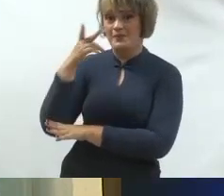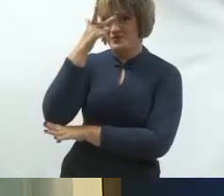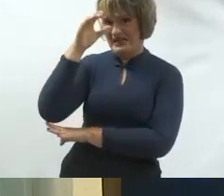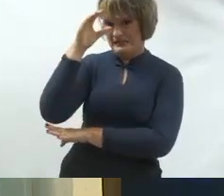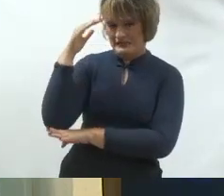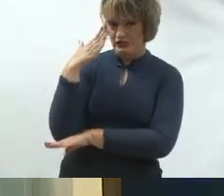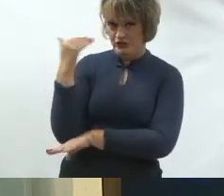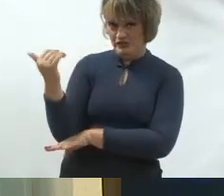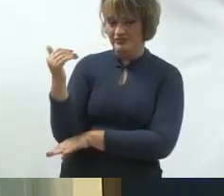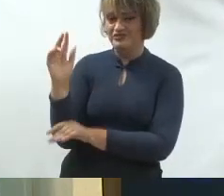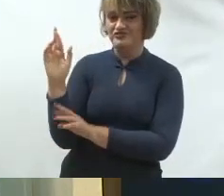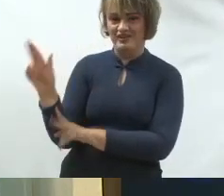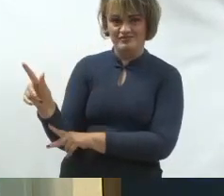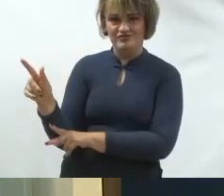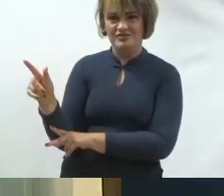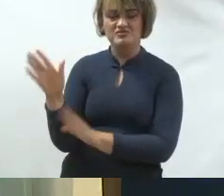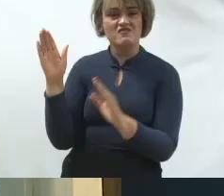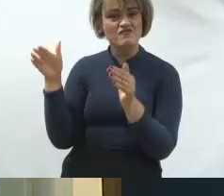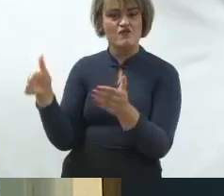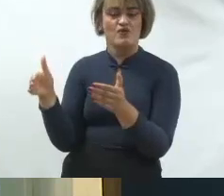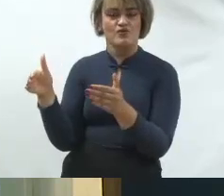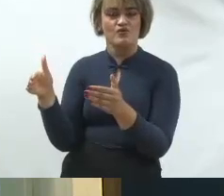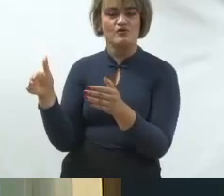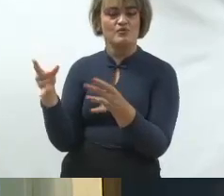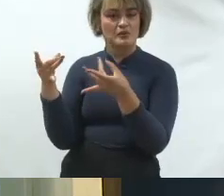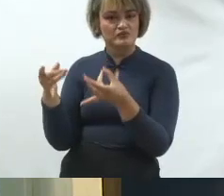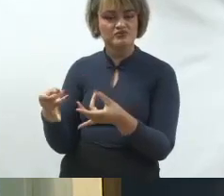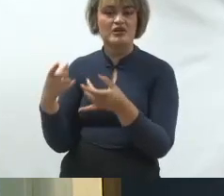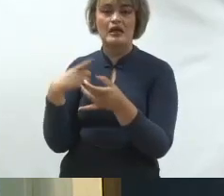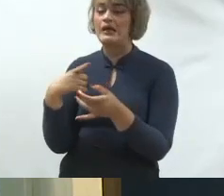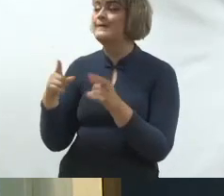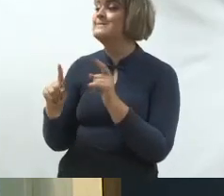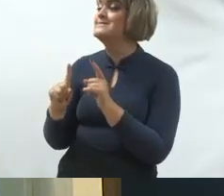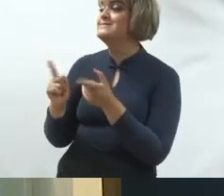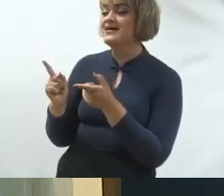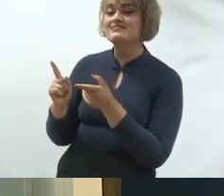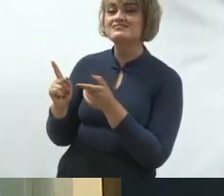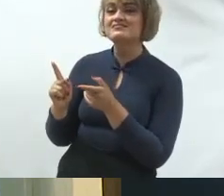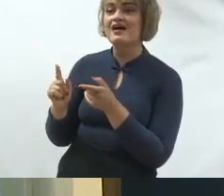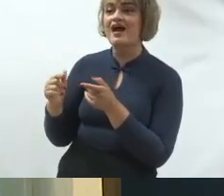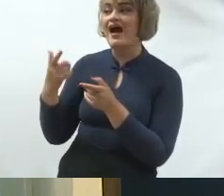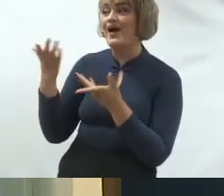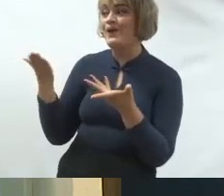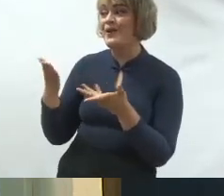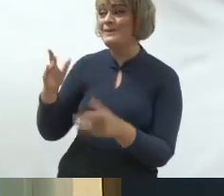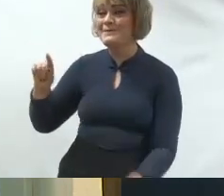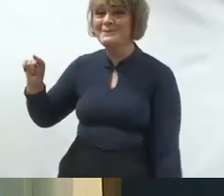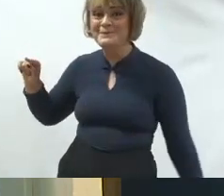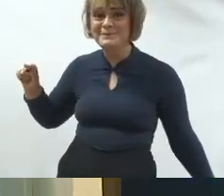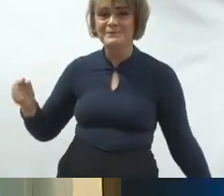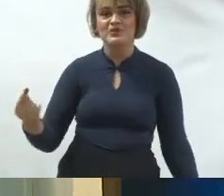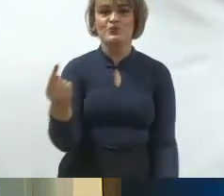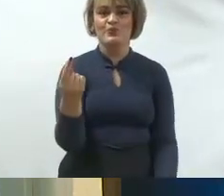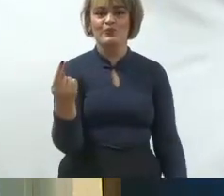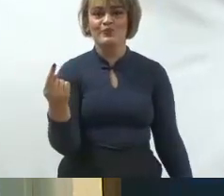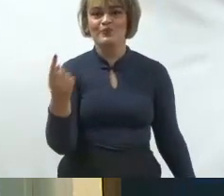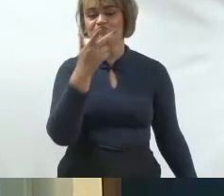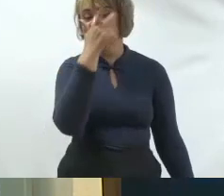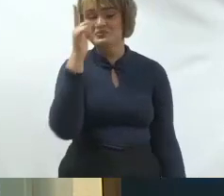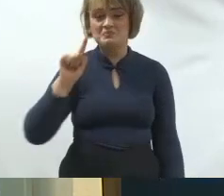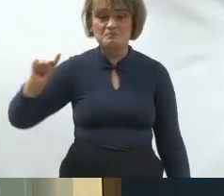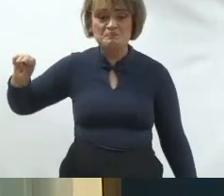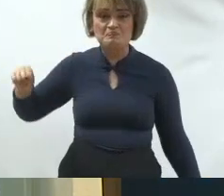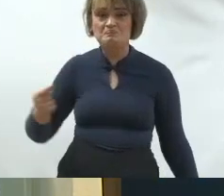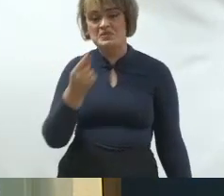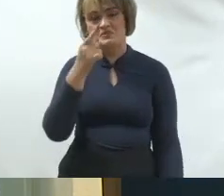ser específico. Eu preciso ter foco, eu preciso ter profundidade. Mas em uma situação dessa, que eu estou diante de mais de mil pessoas que querem vencer